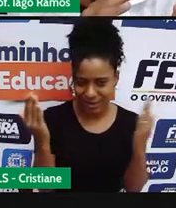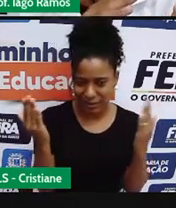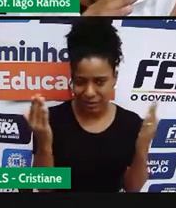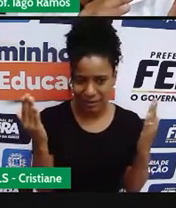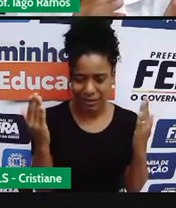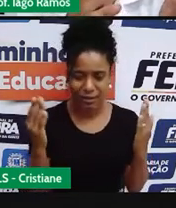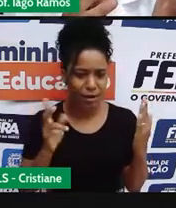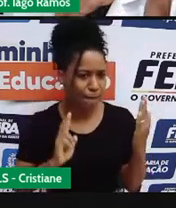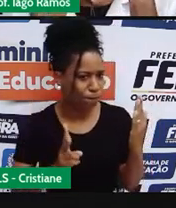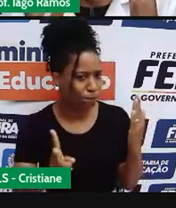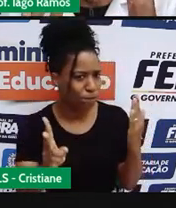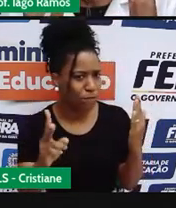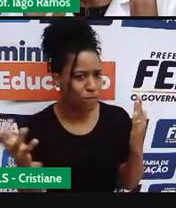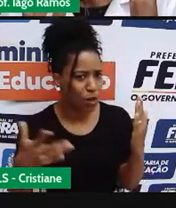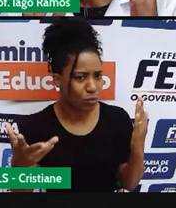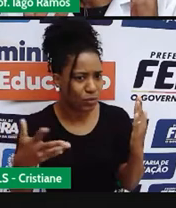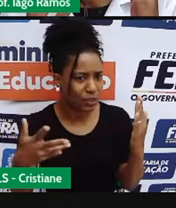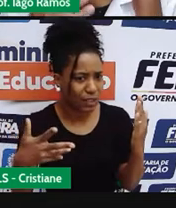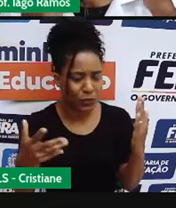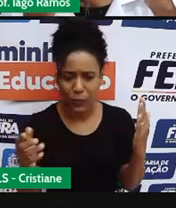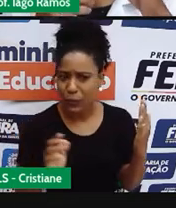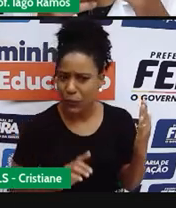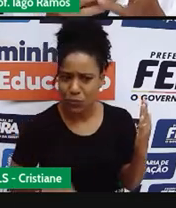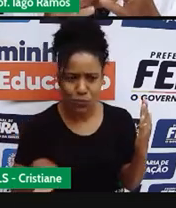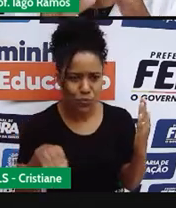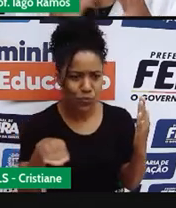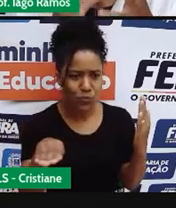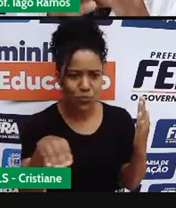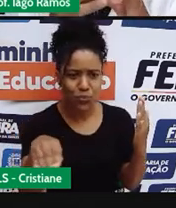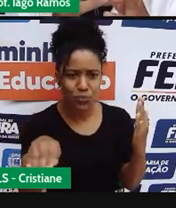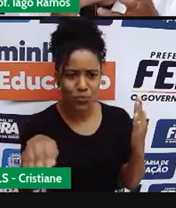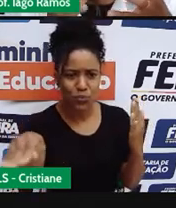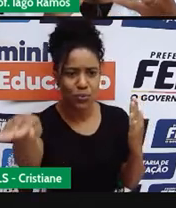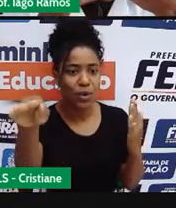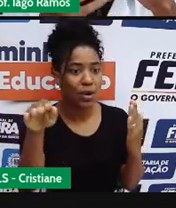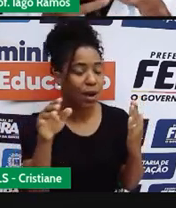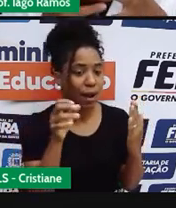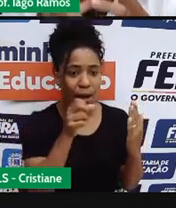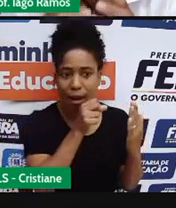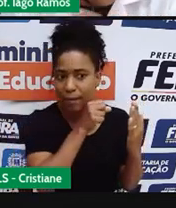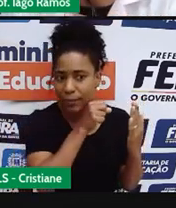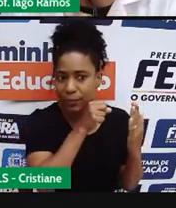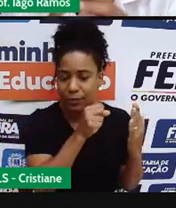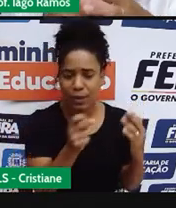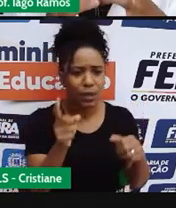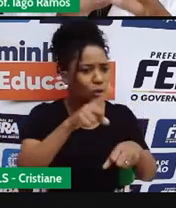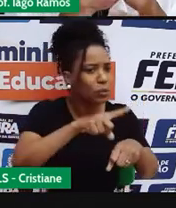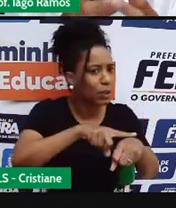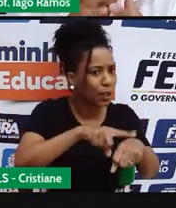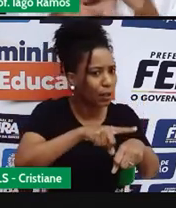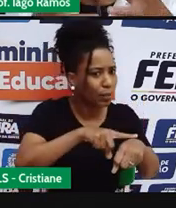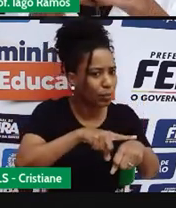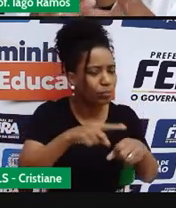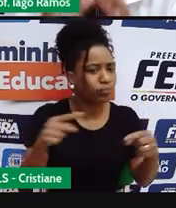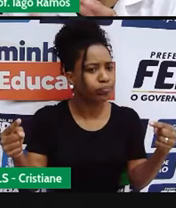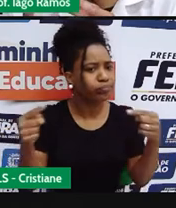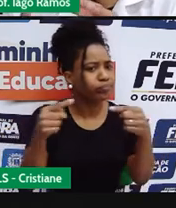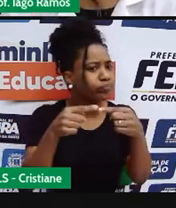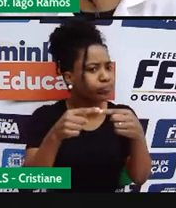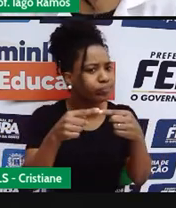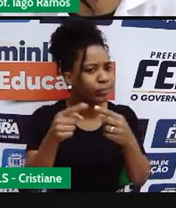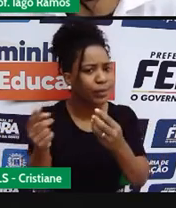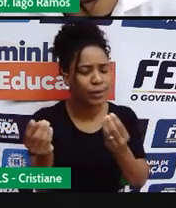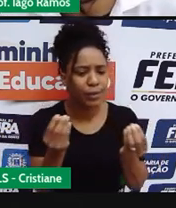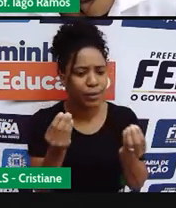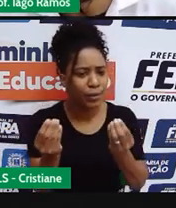e o tempo de viagem. Existe uma relação, uma comunicação entre a velocidade e o